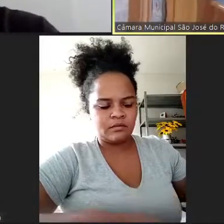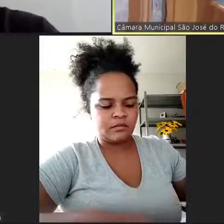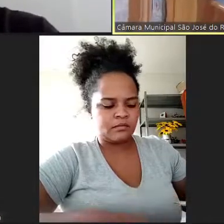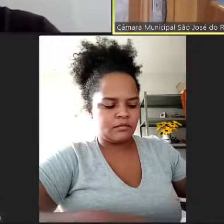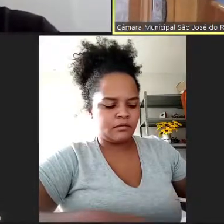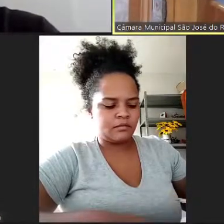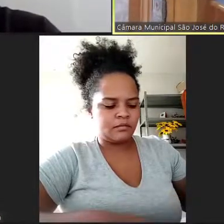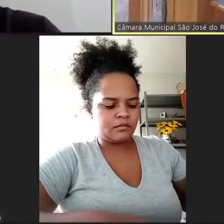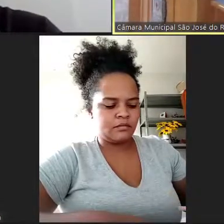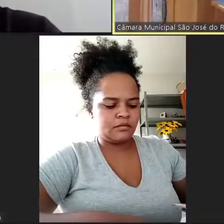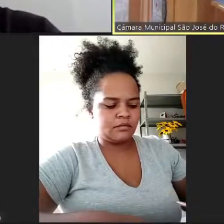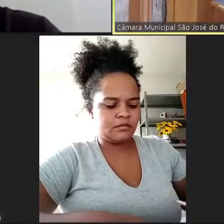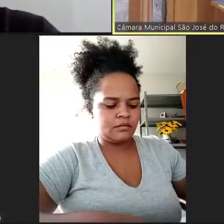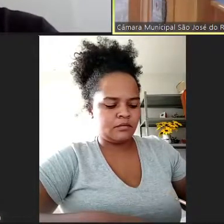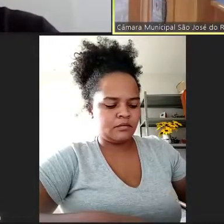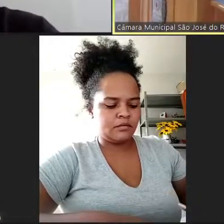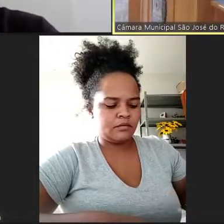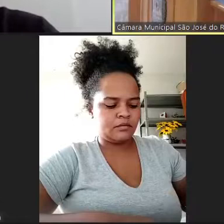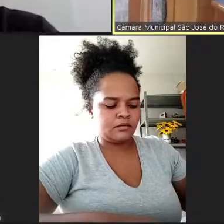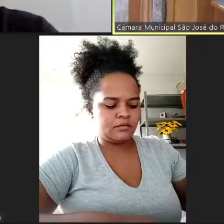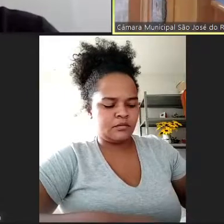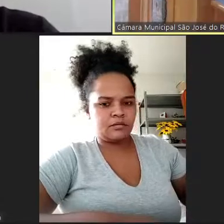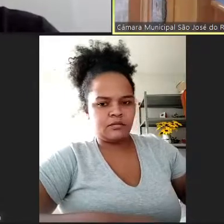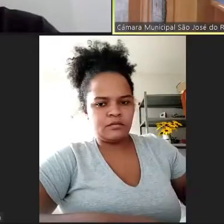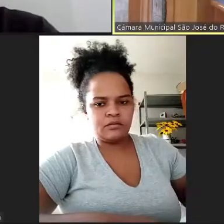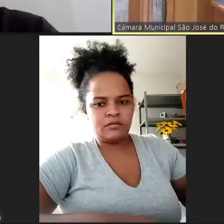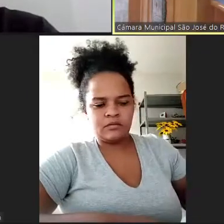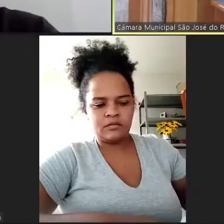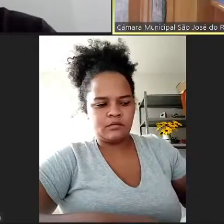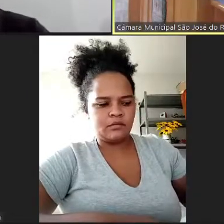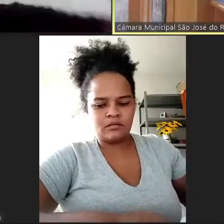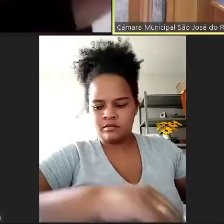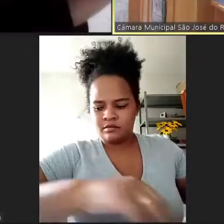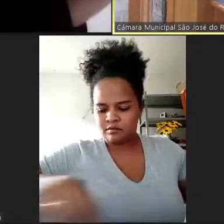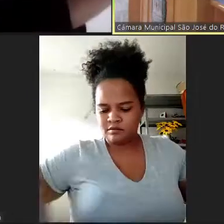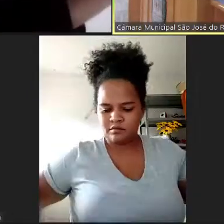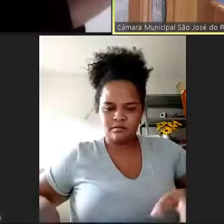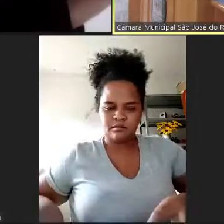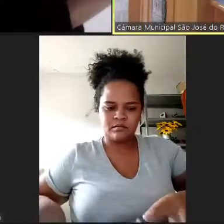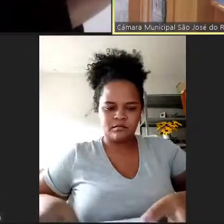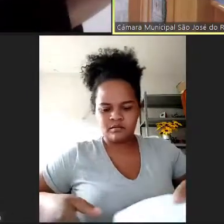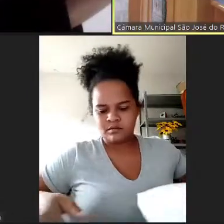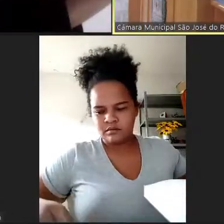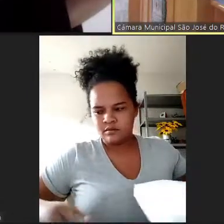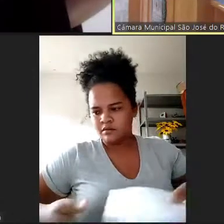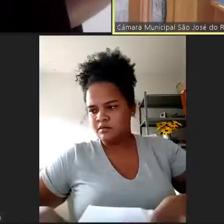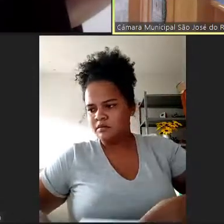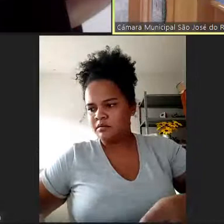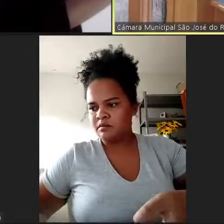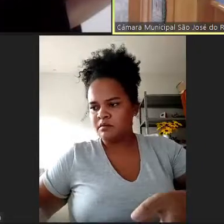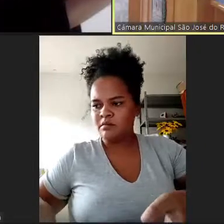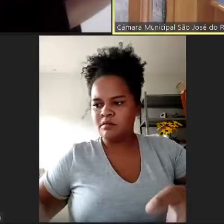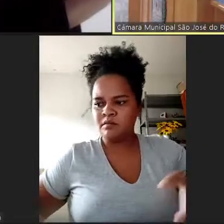Nós tivemos quatro novos óbitos nesse período, e saiu a idade das pessoas que tiveram óbitos. é uma coisa interessante da